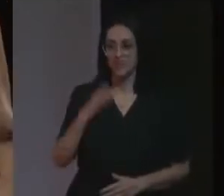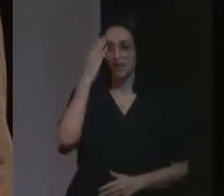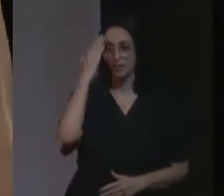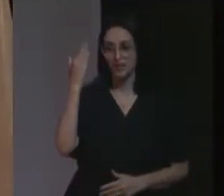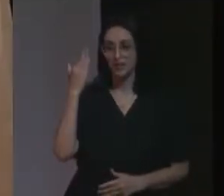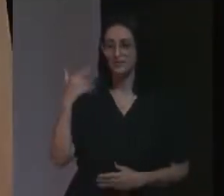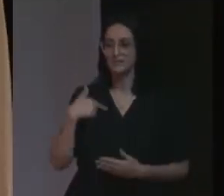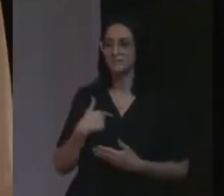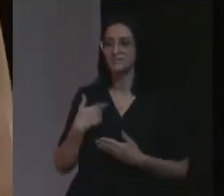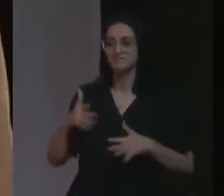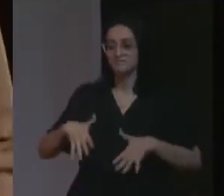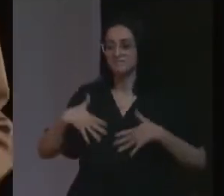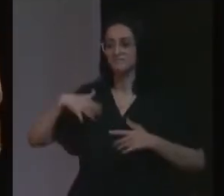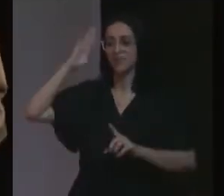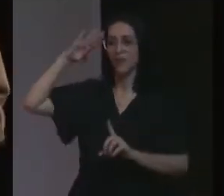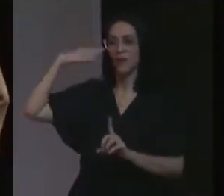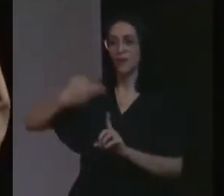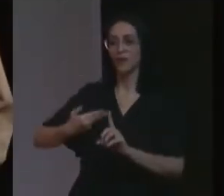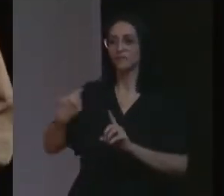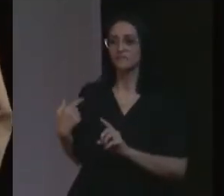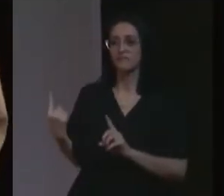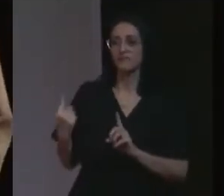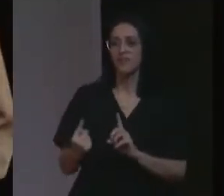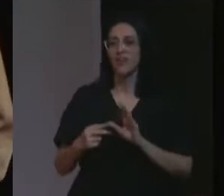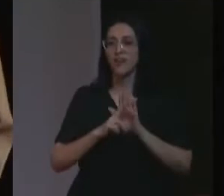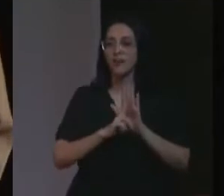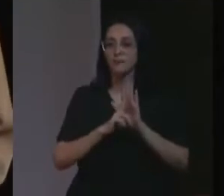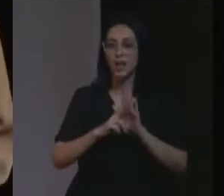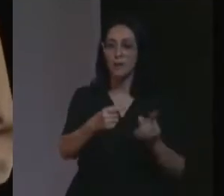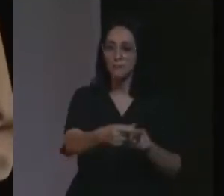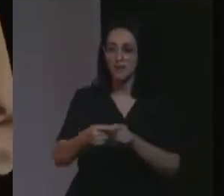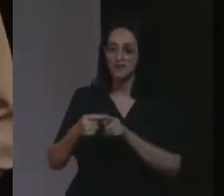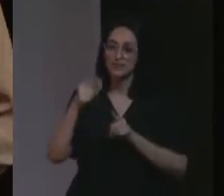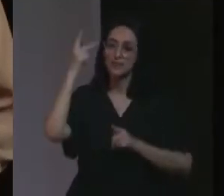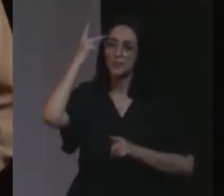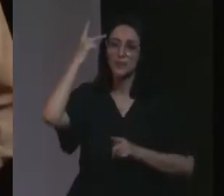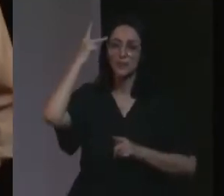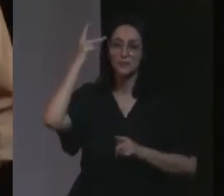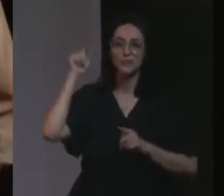Obrigada. É uma honra poder vir aqui representar a periferia de São Paulo.